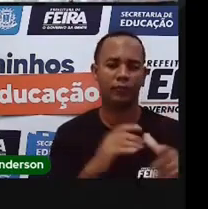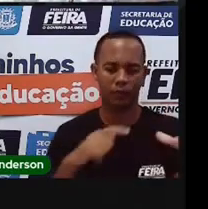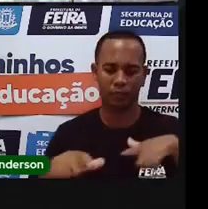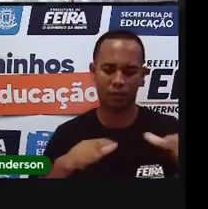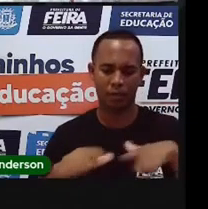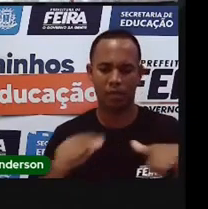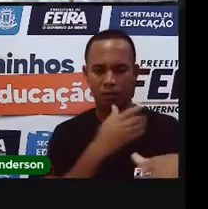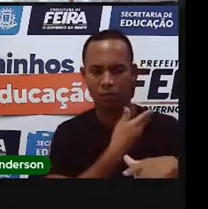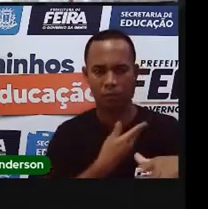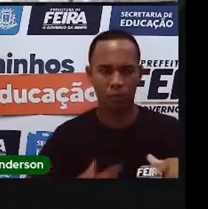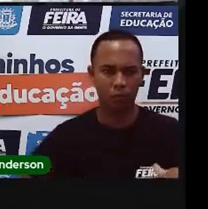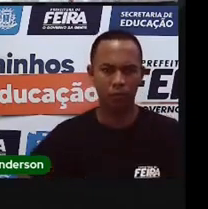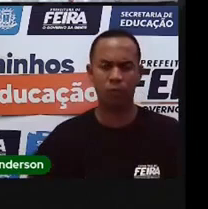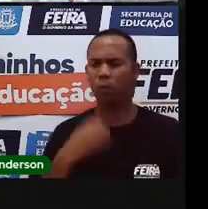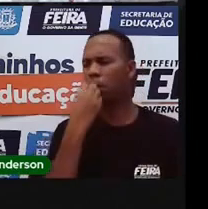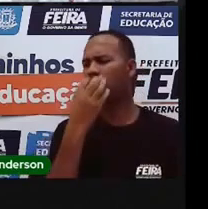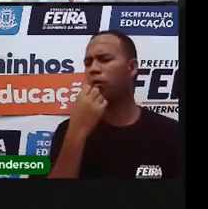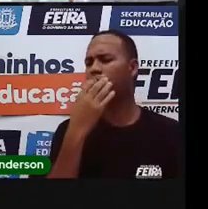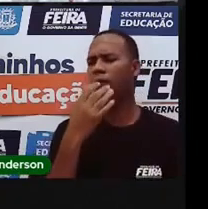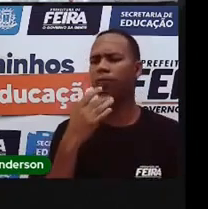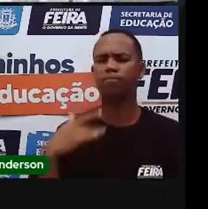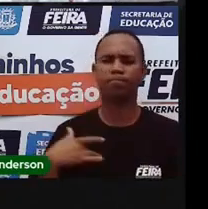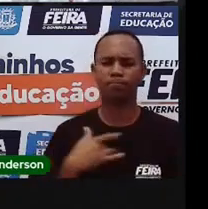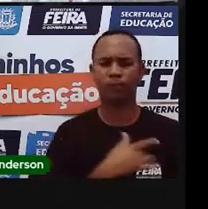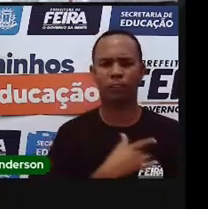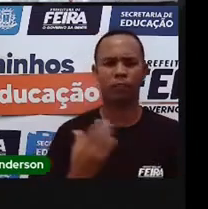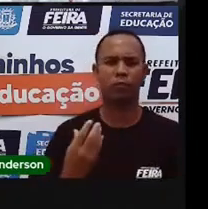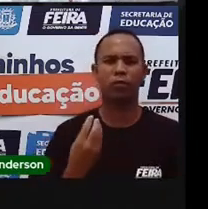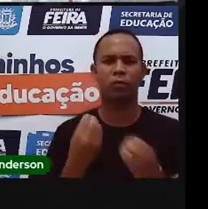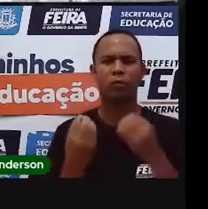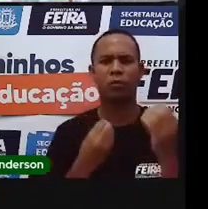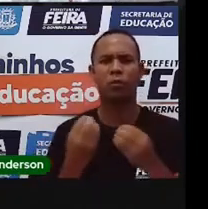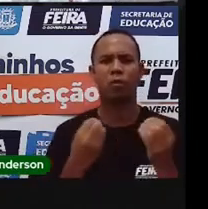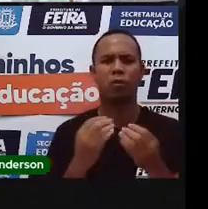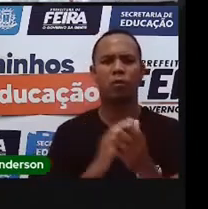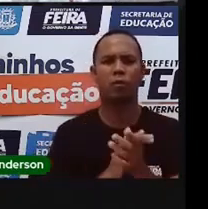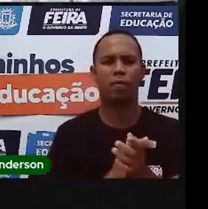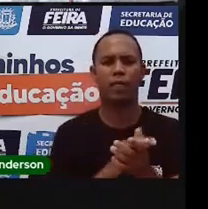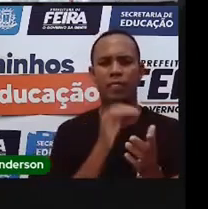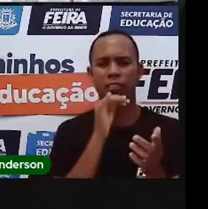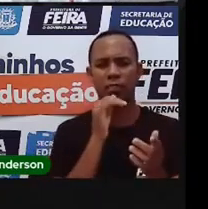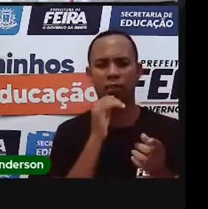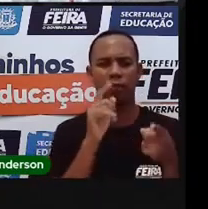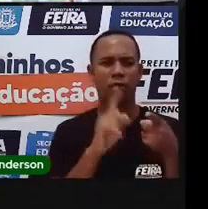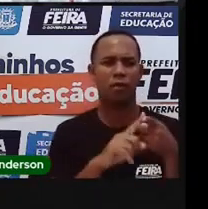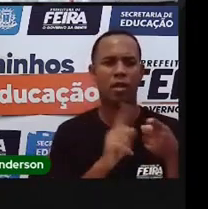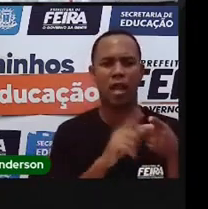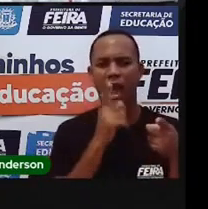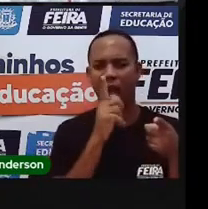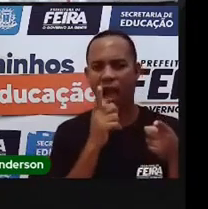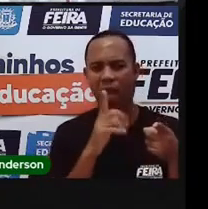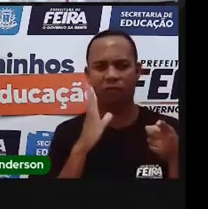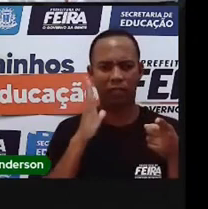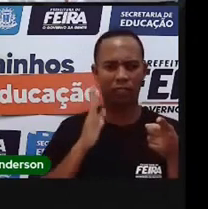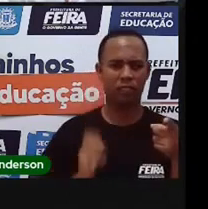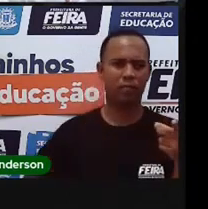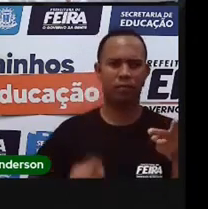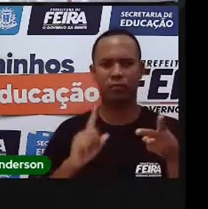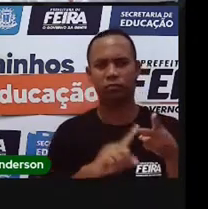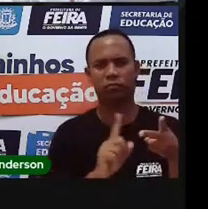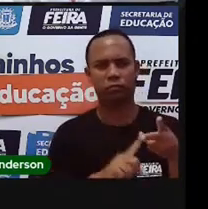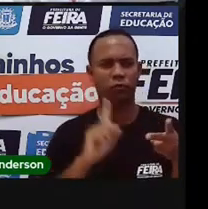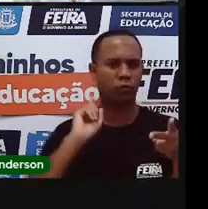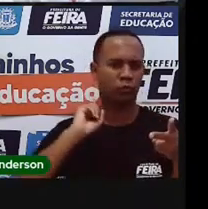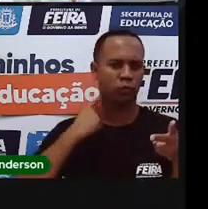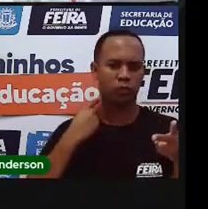públicos e o bem-estar de todos. Serviços como fornecimento de água tratada em Canadá, a coleta de lixo,